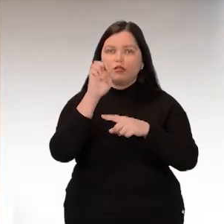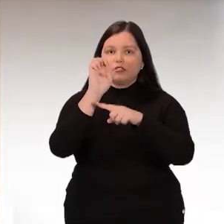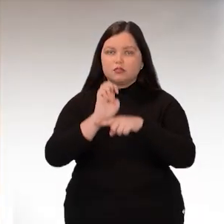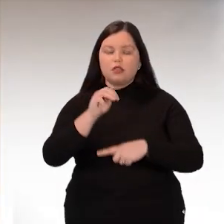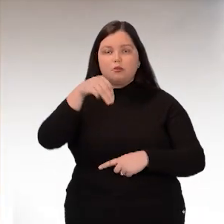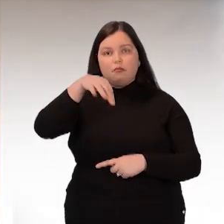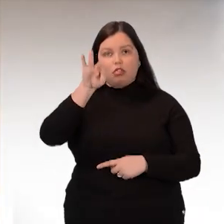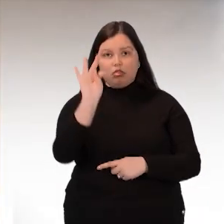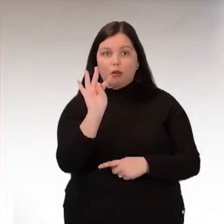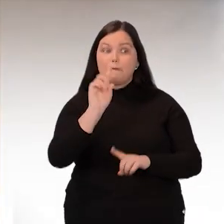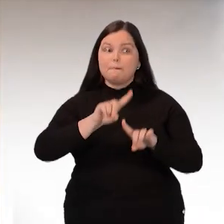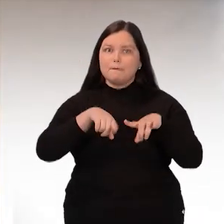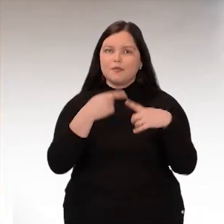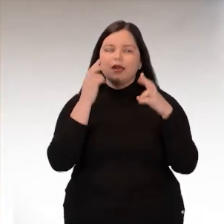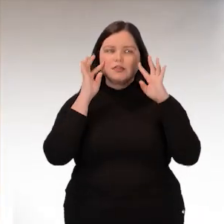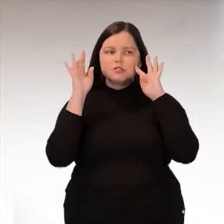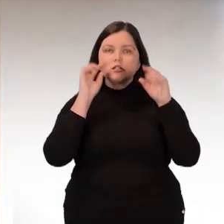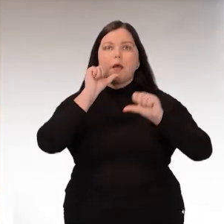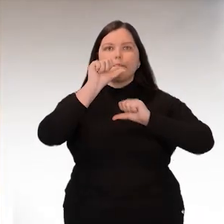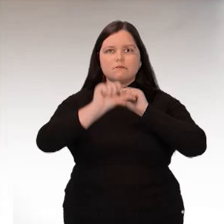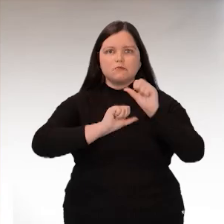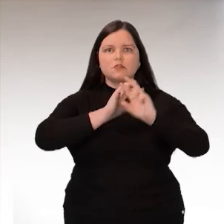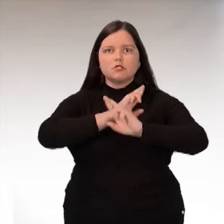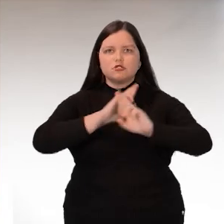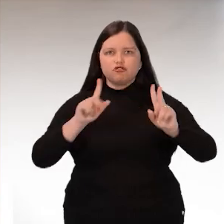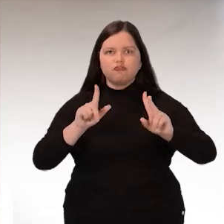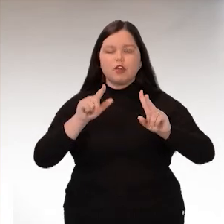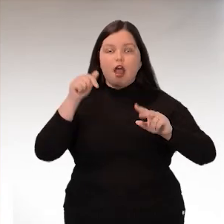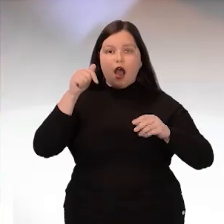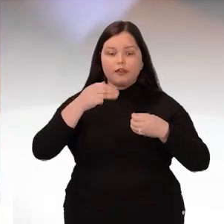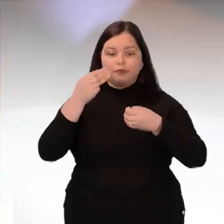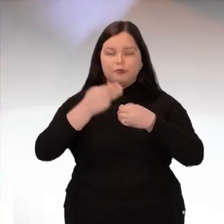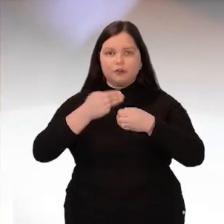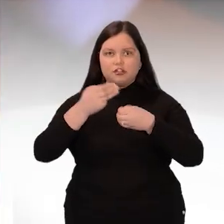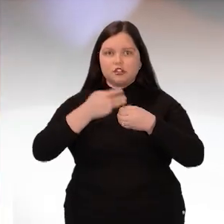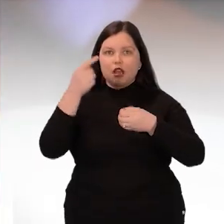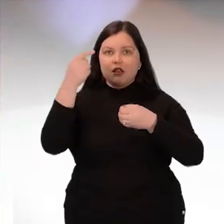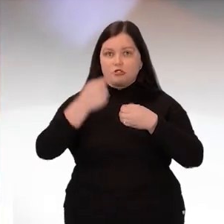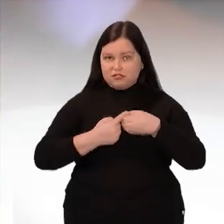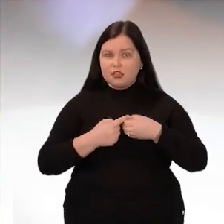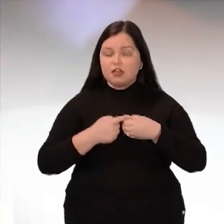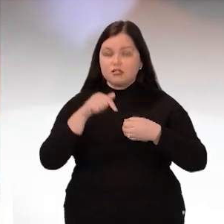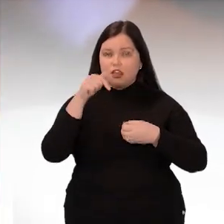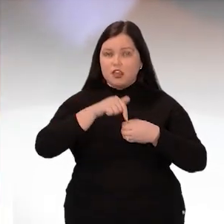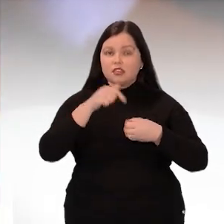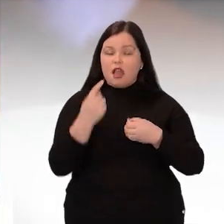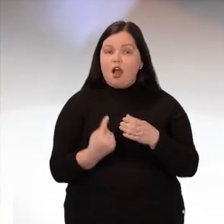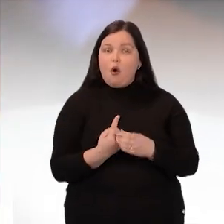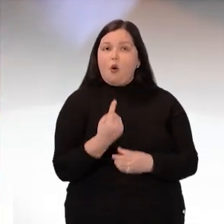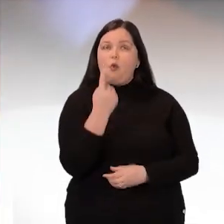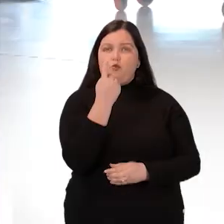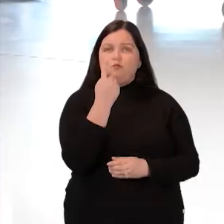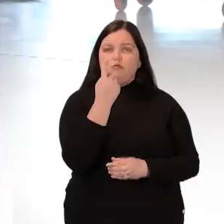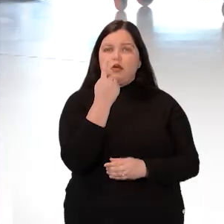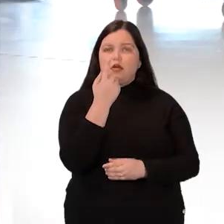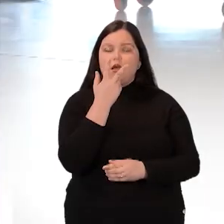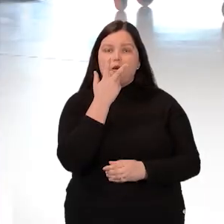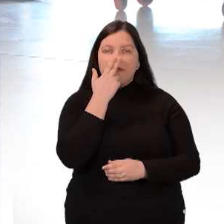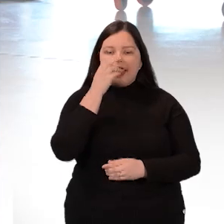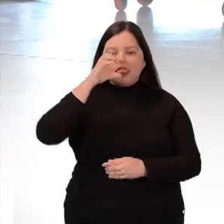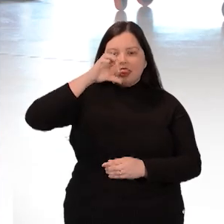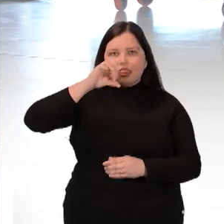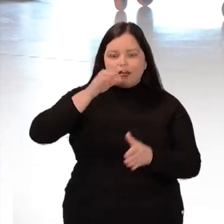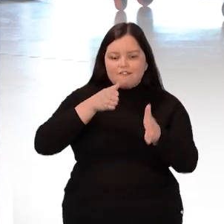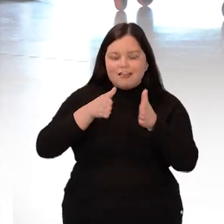perspectiva é de mudança. Nossa Senhora do Livramento é a única cidade do Estado a fazer parte da nova